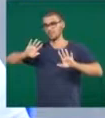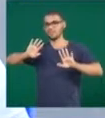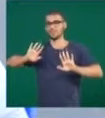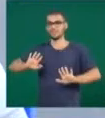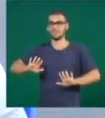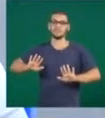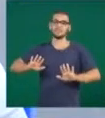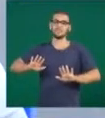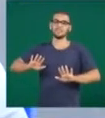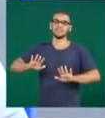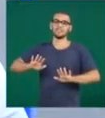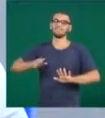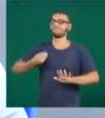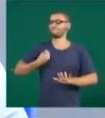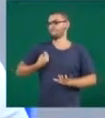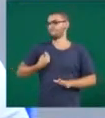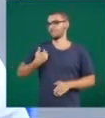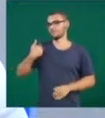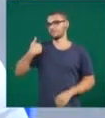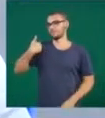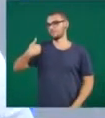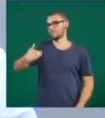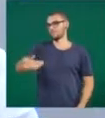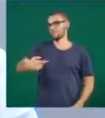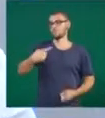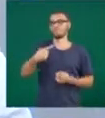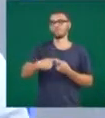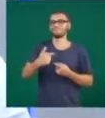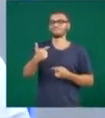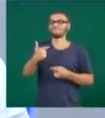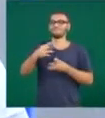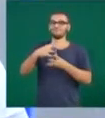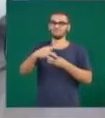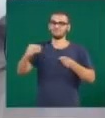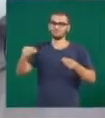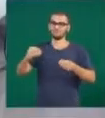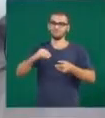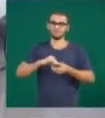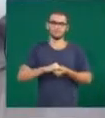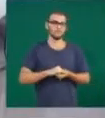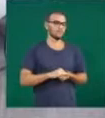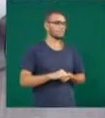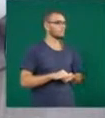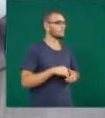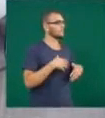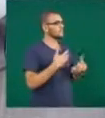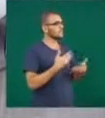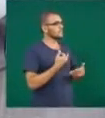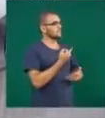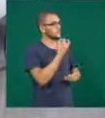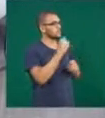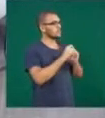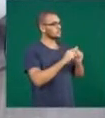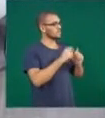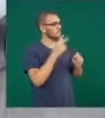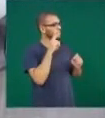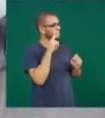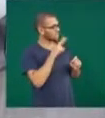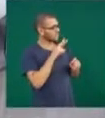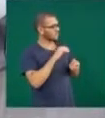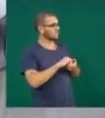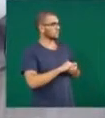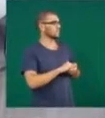vai ser feito enquanto o paciente estiver vivo. Afinal de contas, não tem cura, né? Então, o importante é controlar, estar atento.